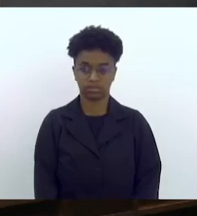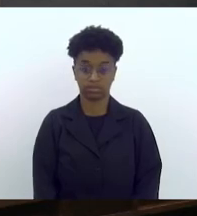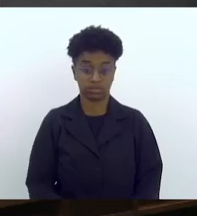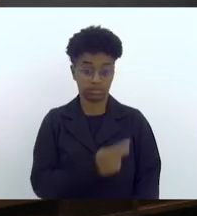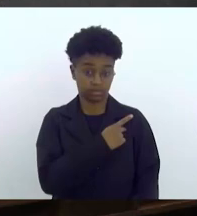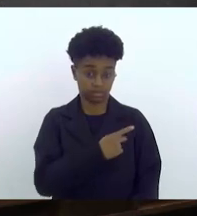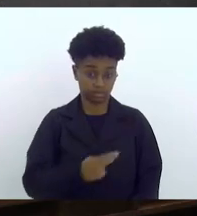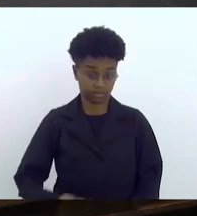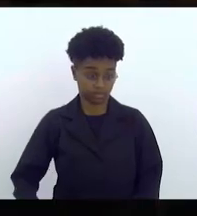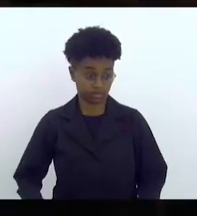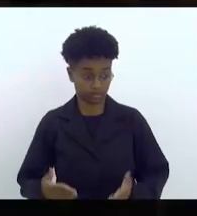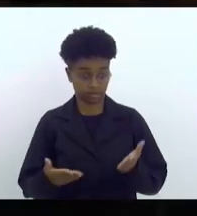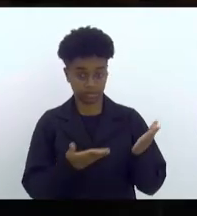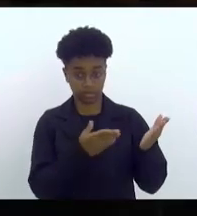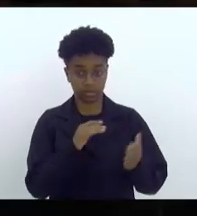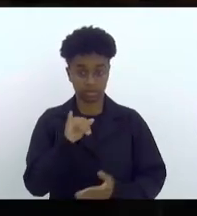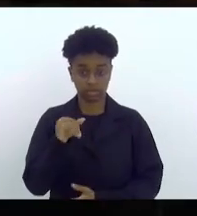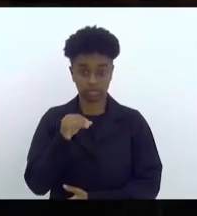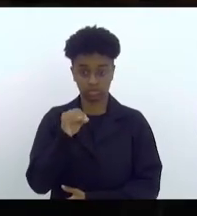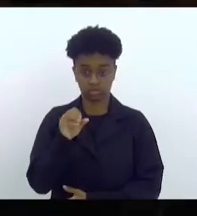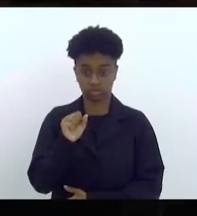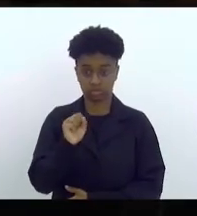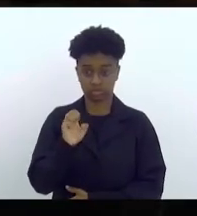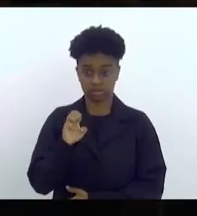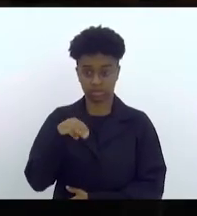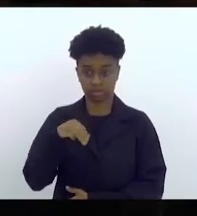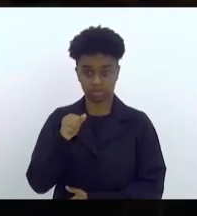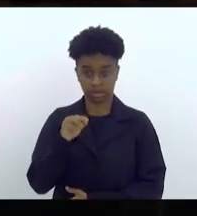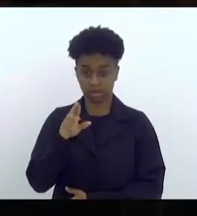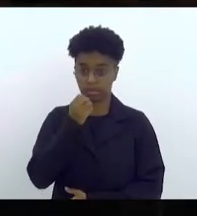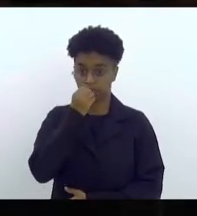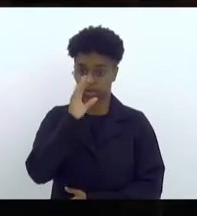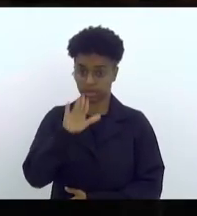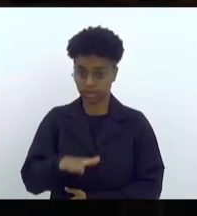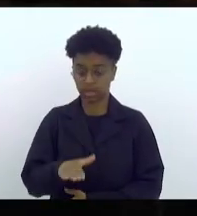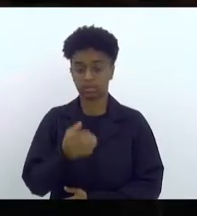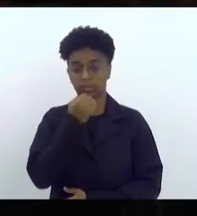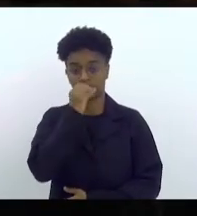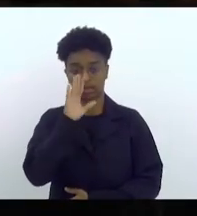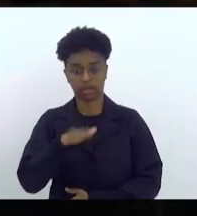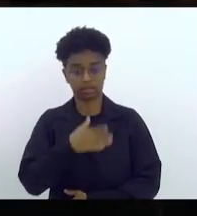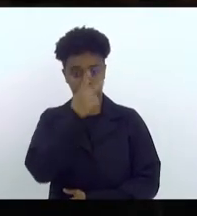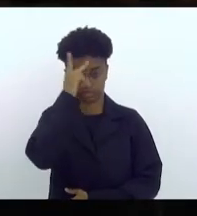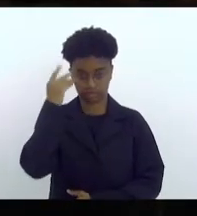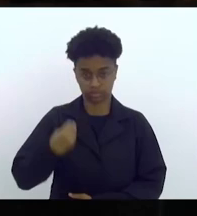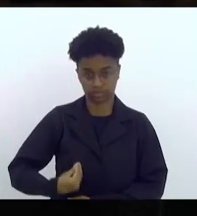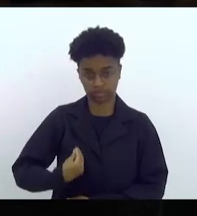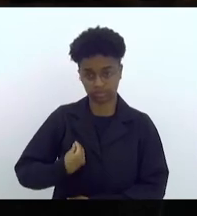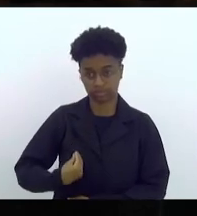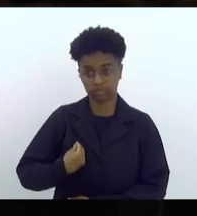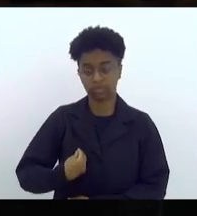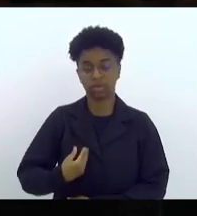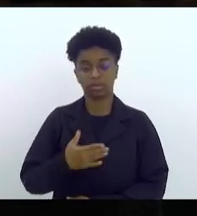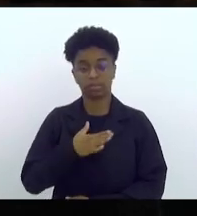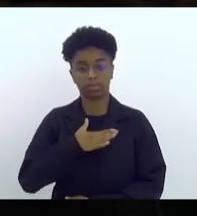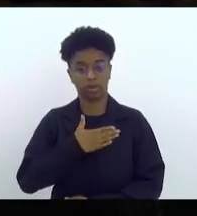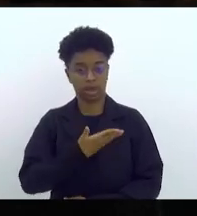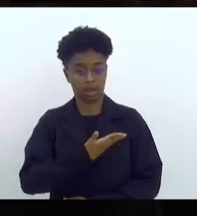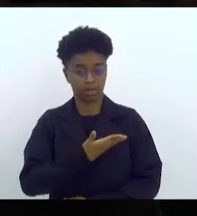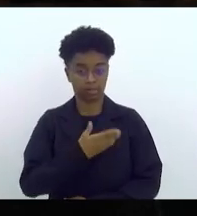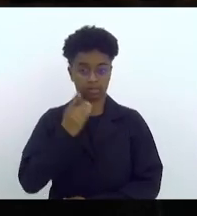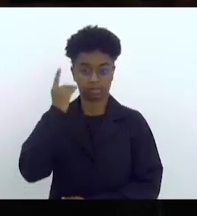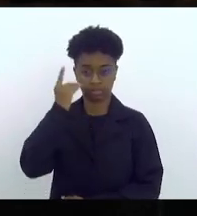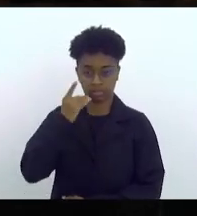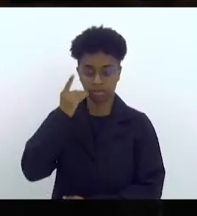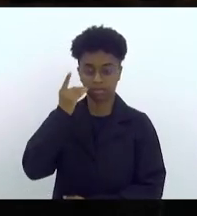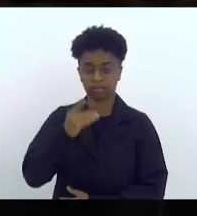Presidente Josemar, boa tarde, boa tarde a todos presentes, meus caros amigos deputados.